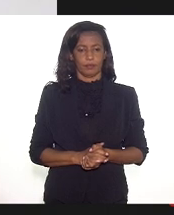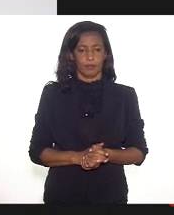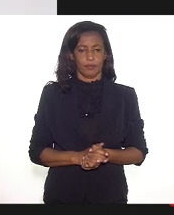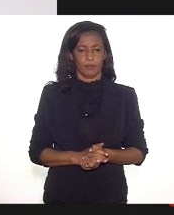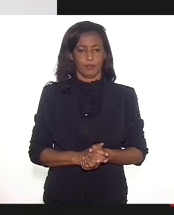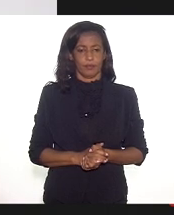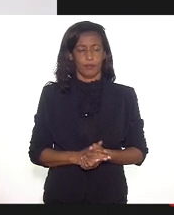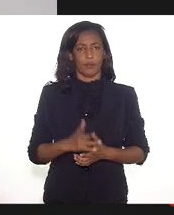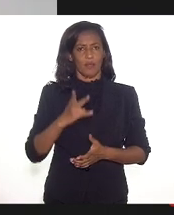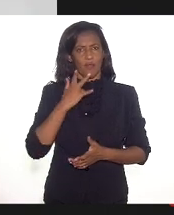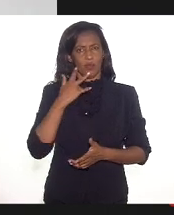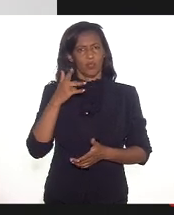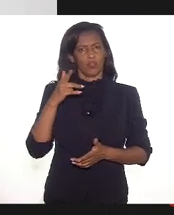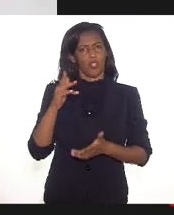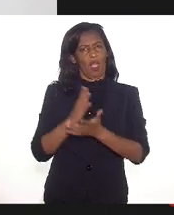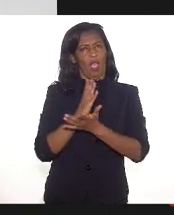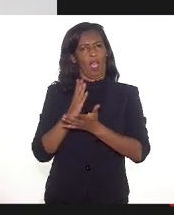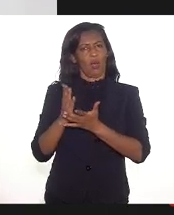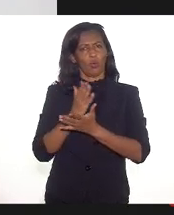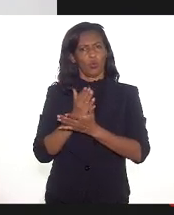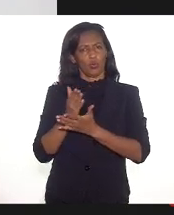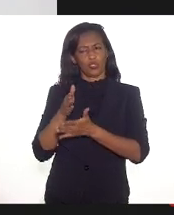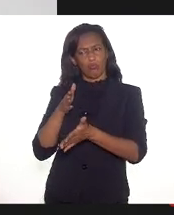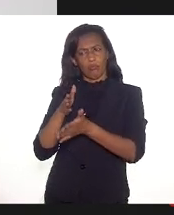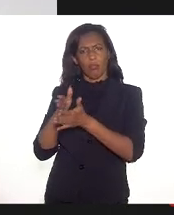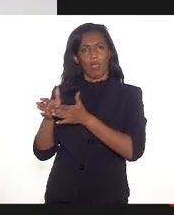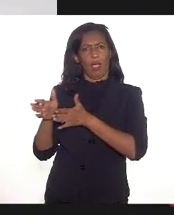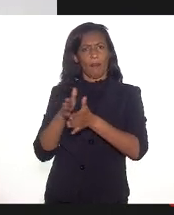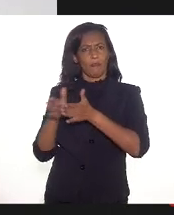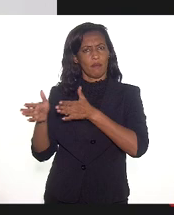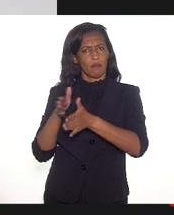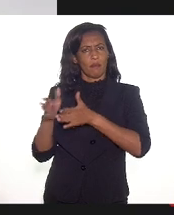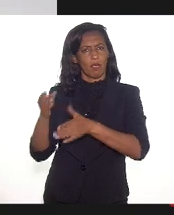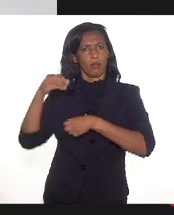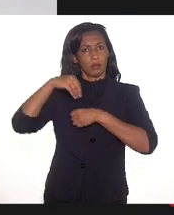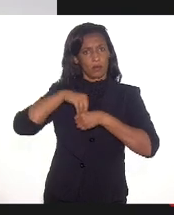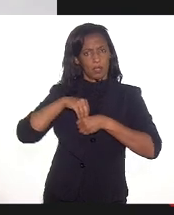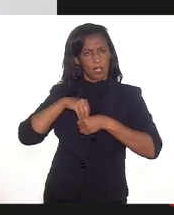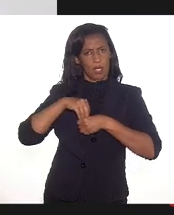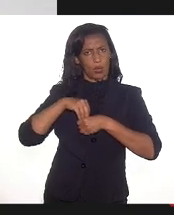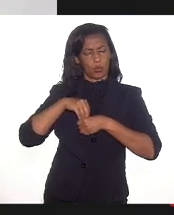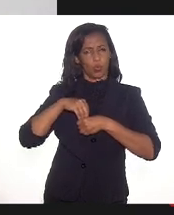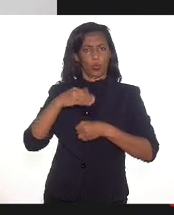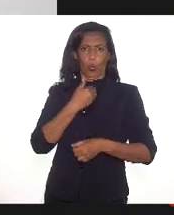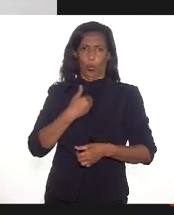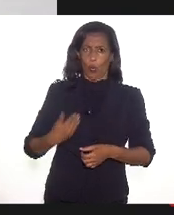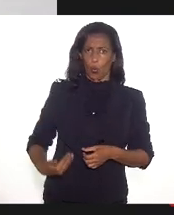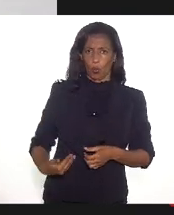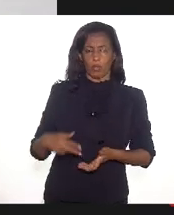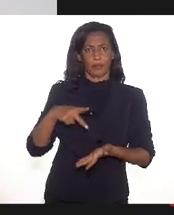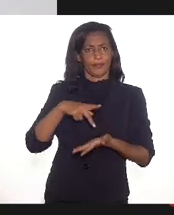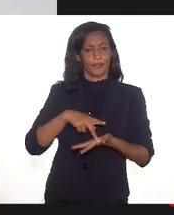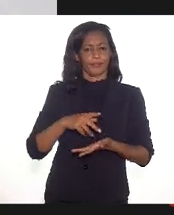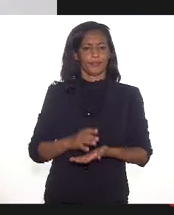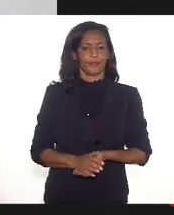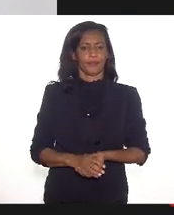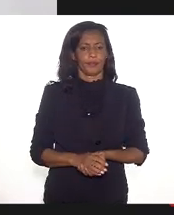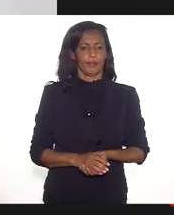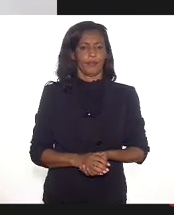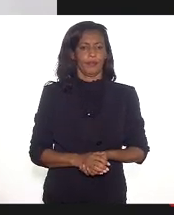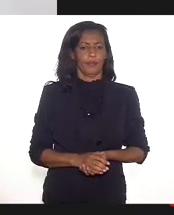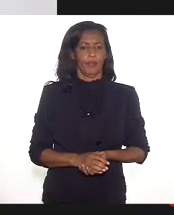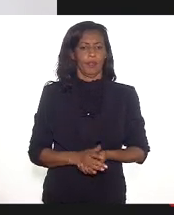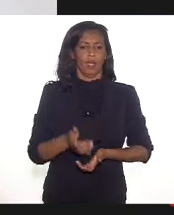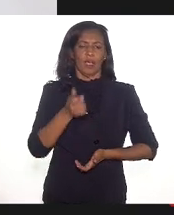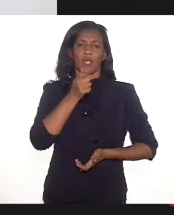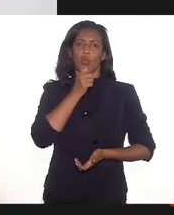possíveis encaminhamentos, e dentro da estrutura pública atual, a gente não